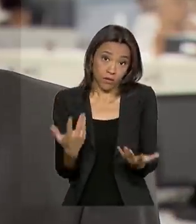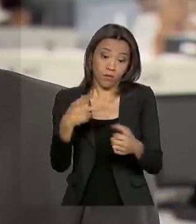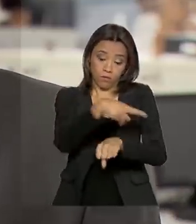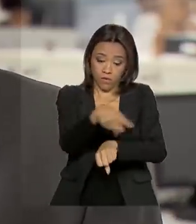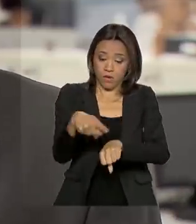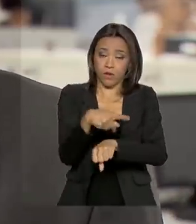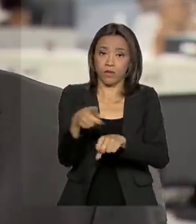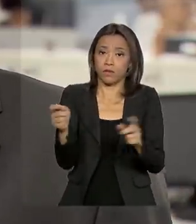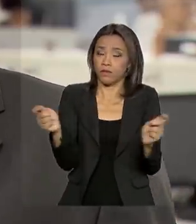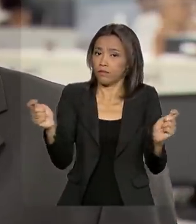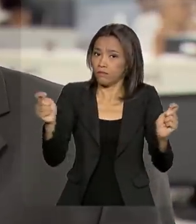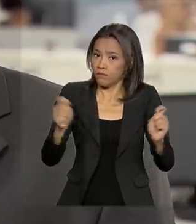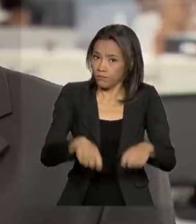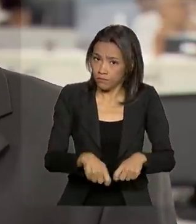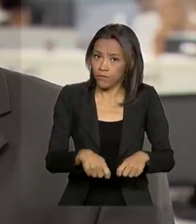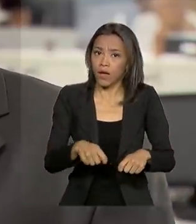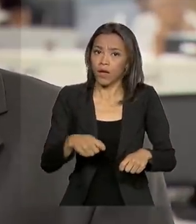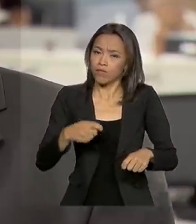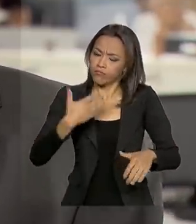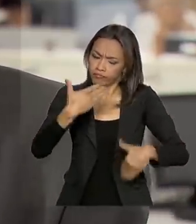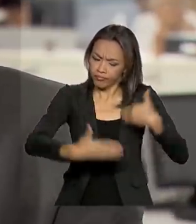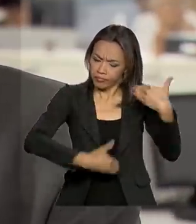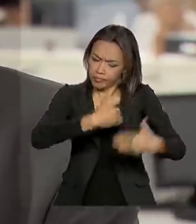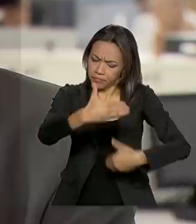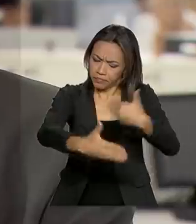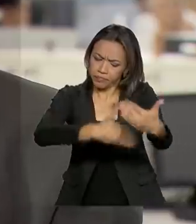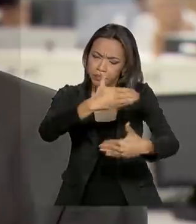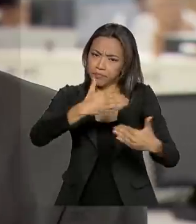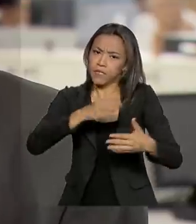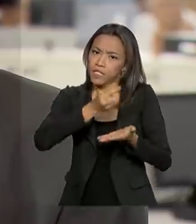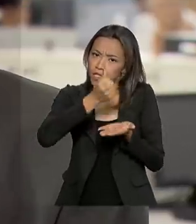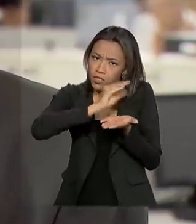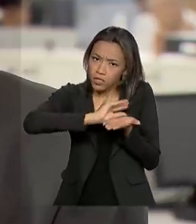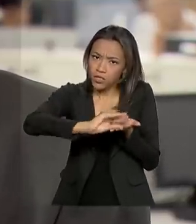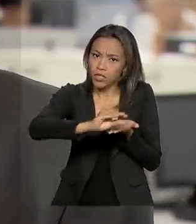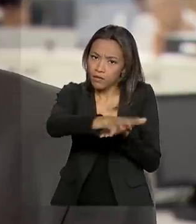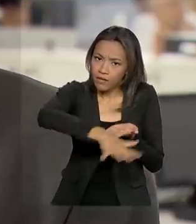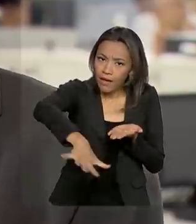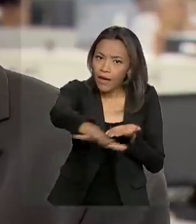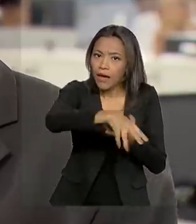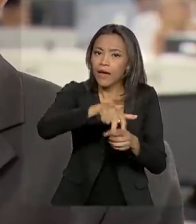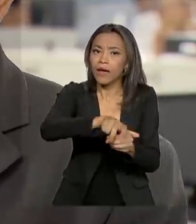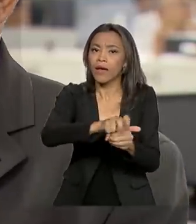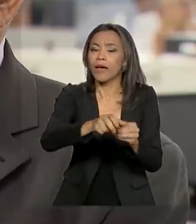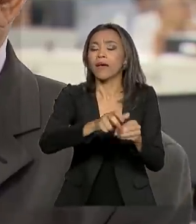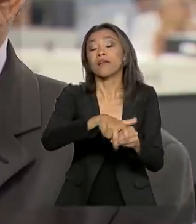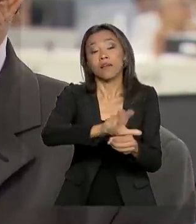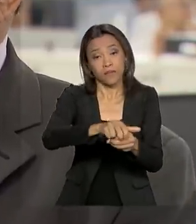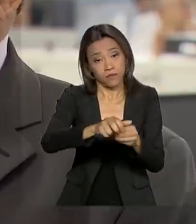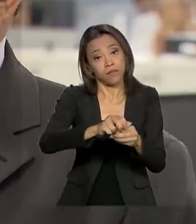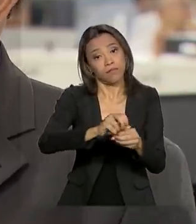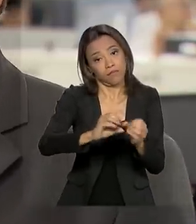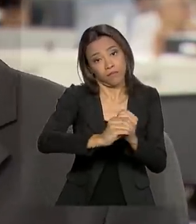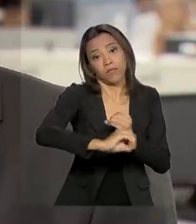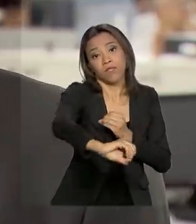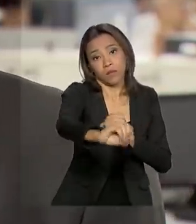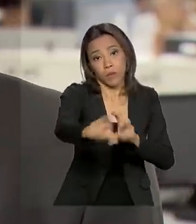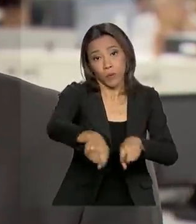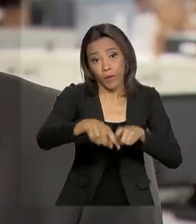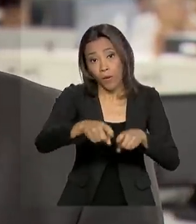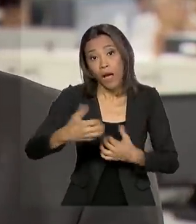aplicar, desenvolver e investir no saneamento rural. Apoiando os que já faziam o bem feito e